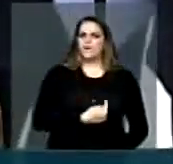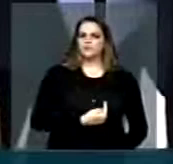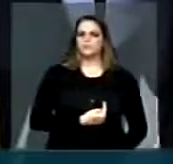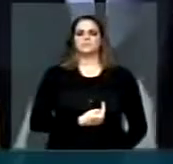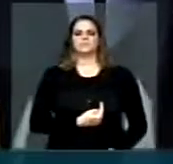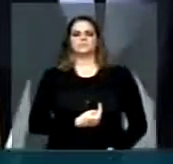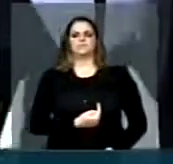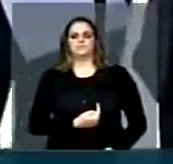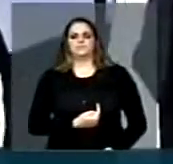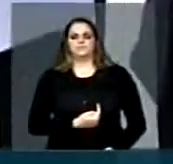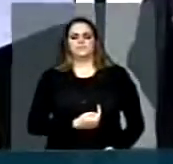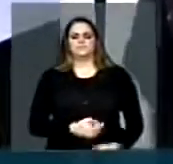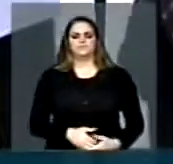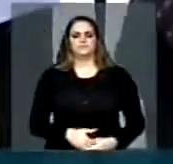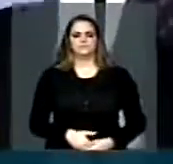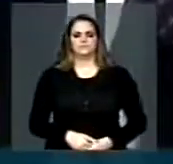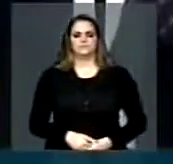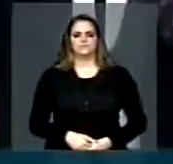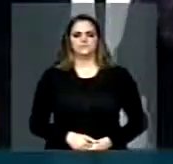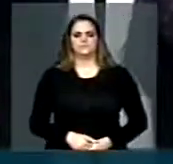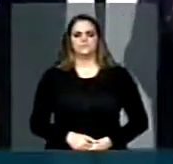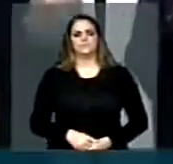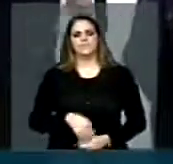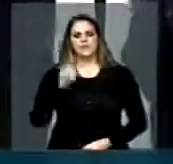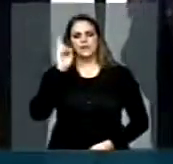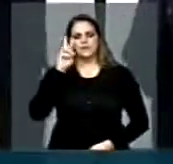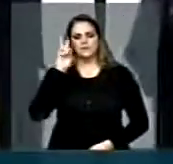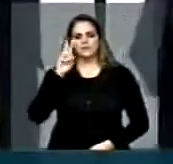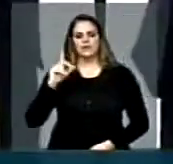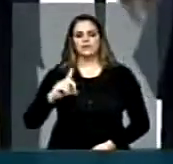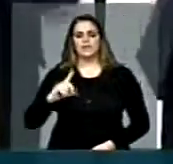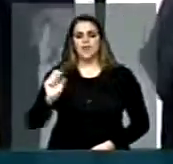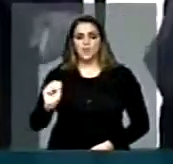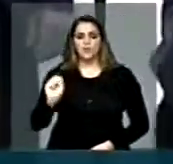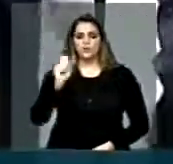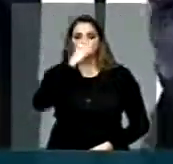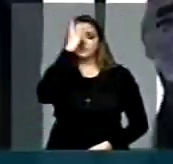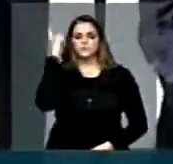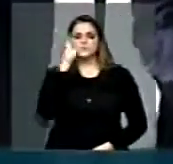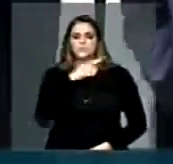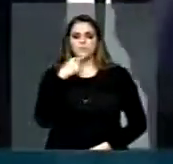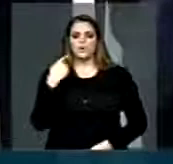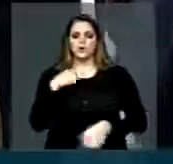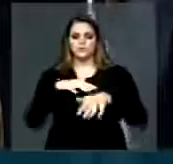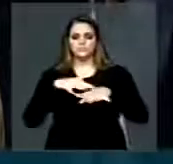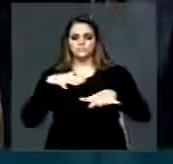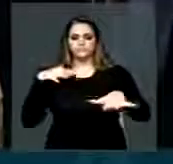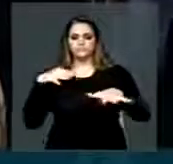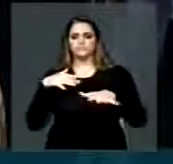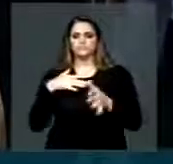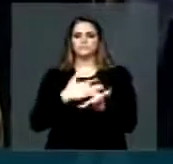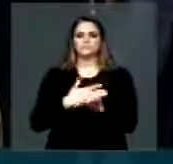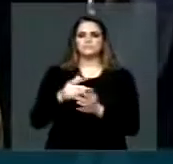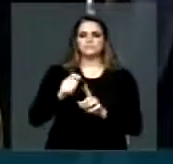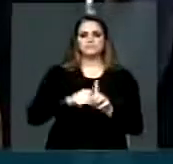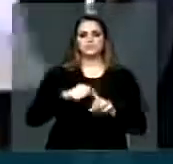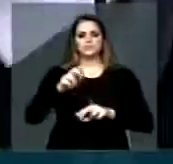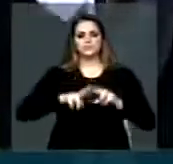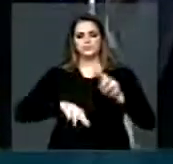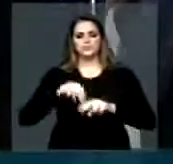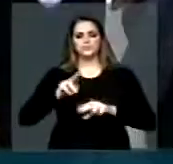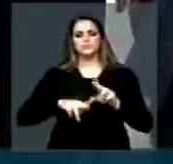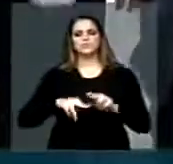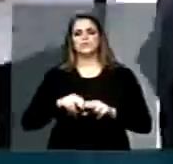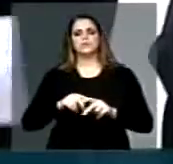que cometem atrocidades. Lembrando que são oito os falecidos nas manifestações, desde junho, não apenas Santiago.